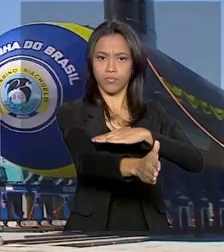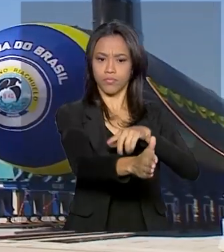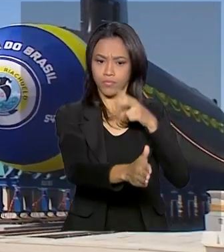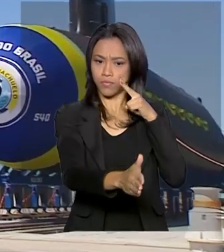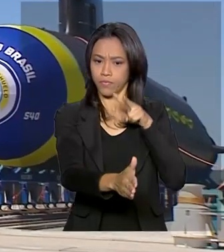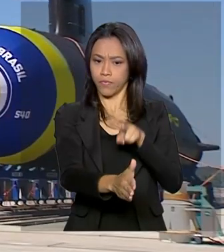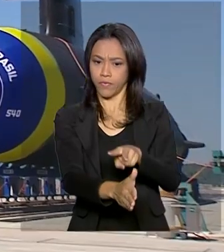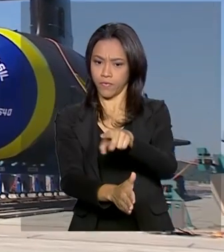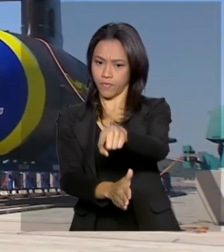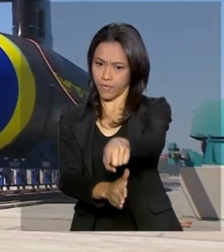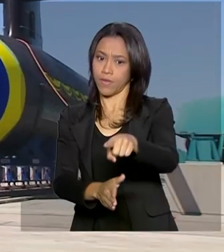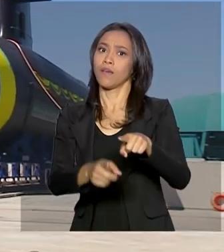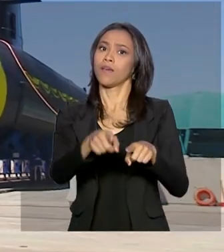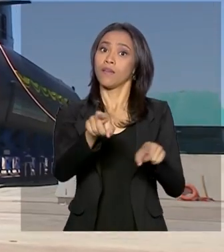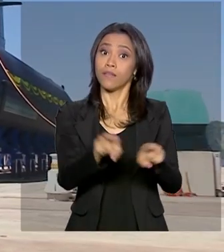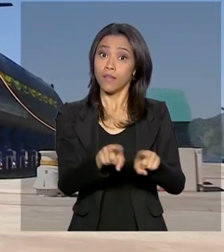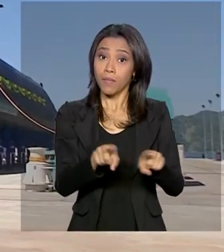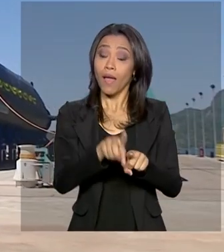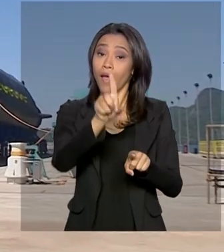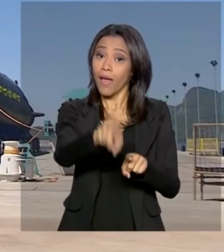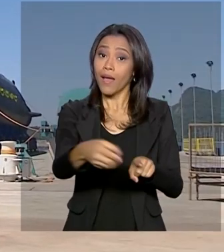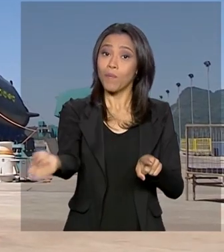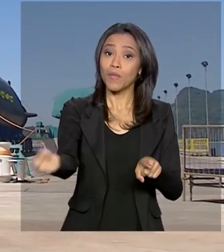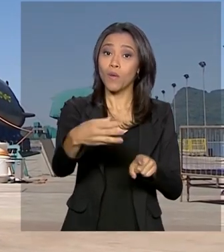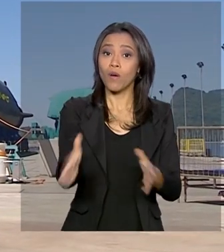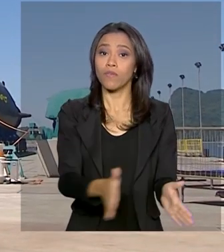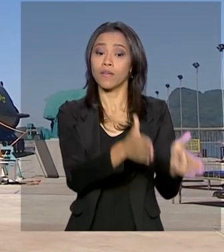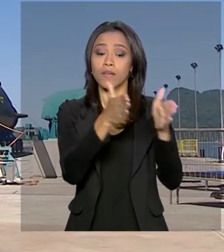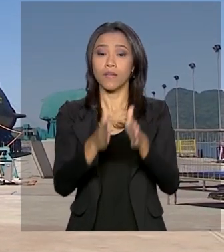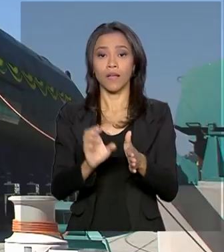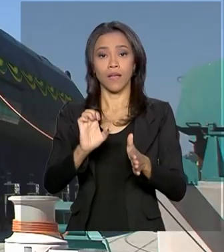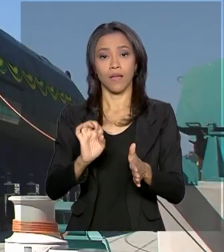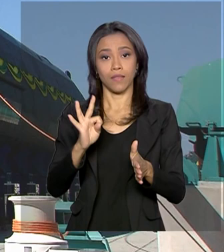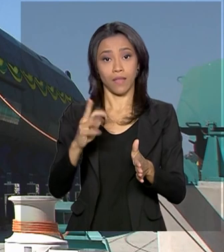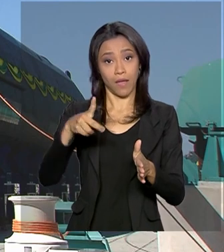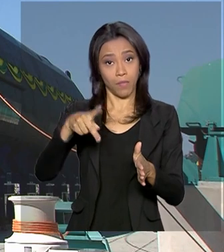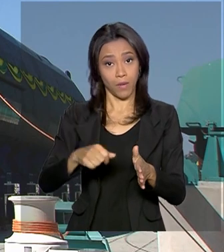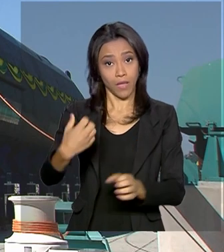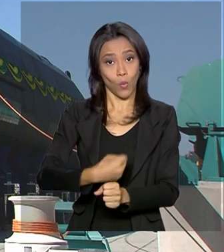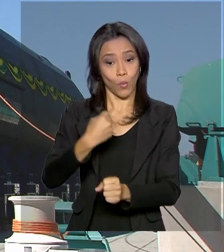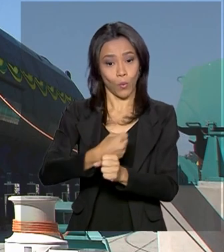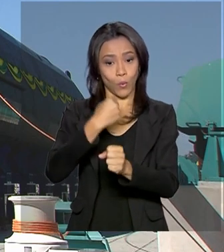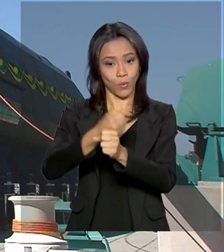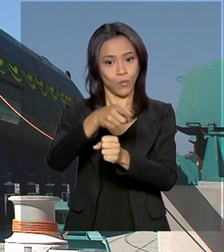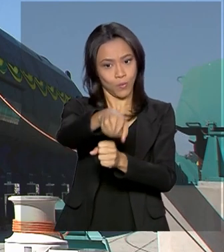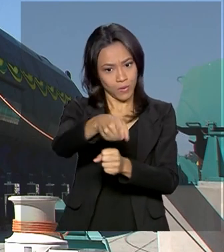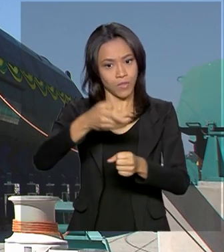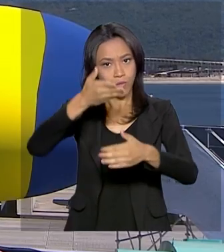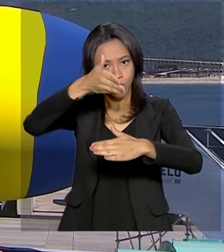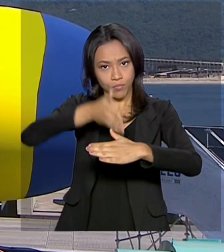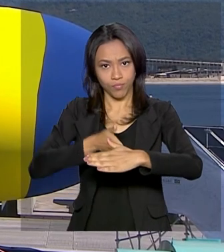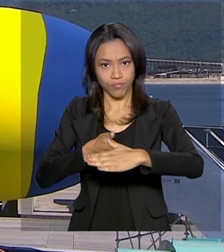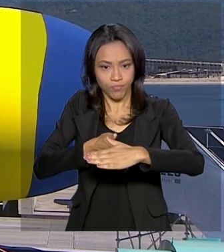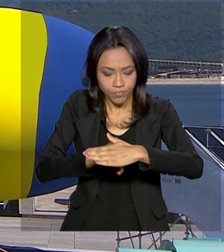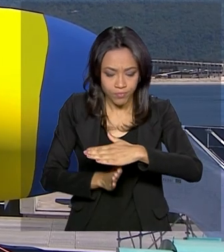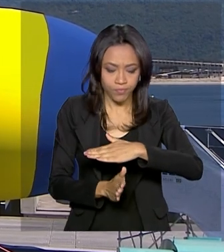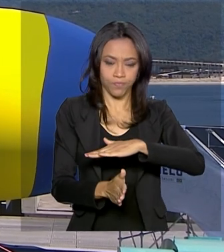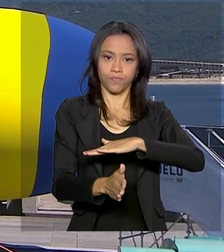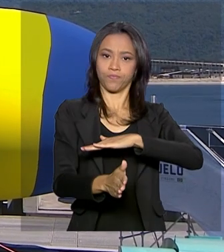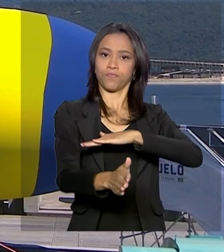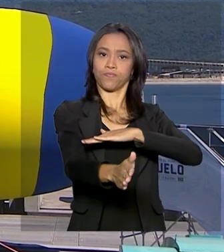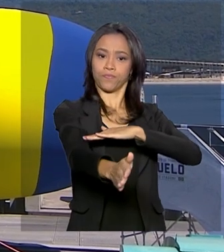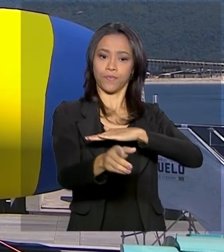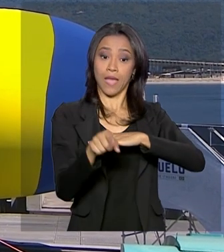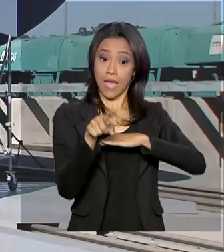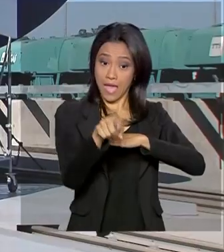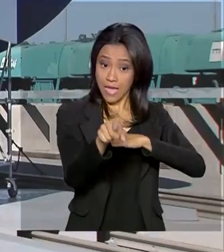da solenidade que marca a nova etapa da construção do submarino Humaitá. Esta embarcação, o